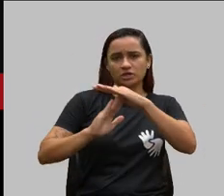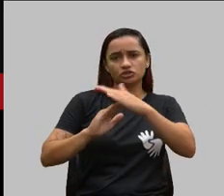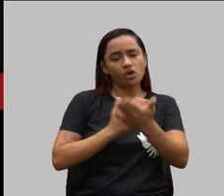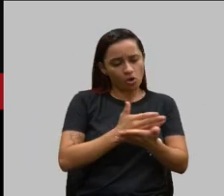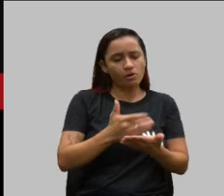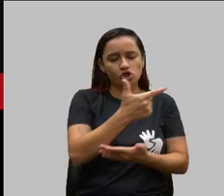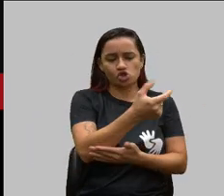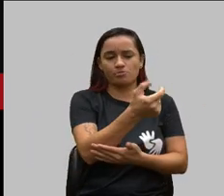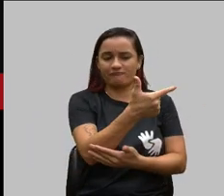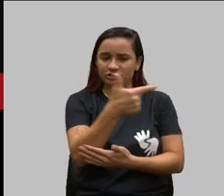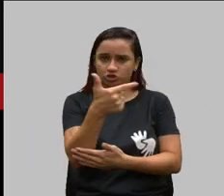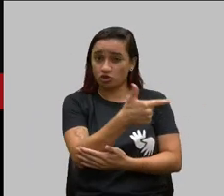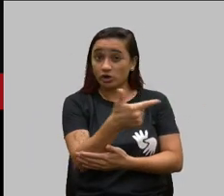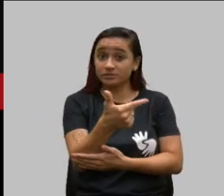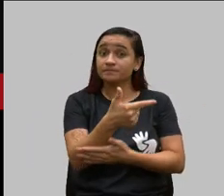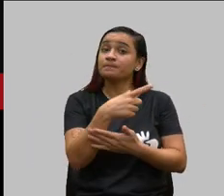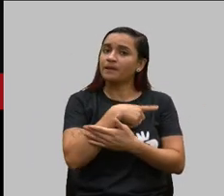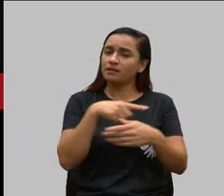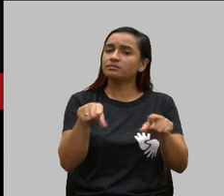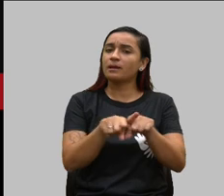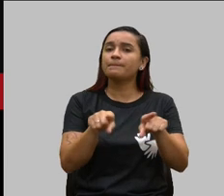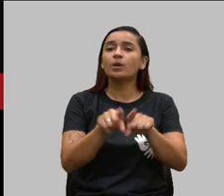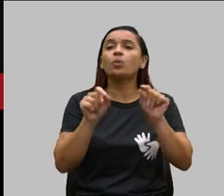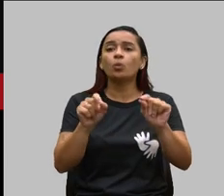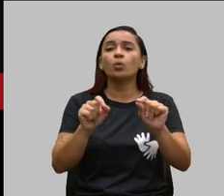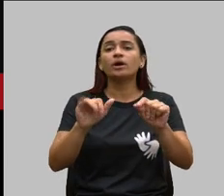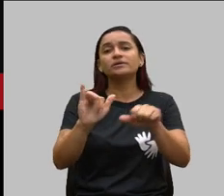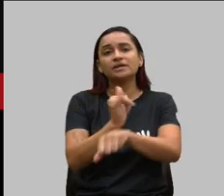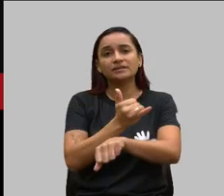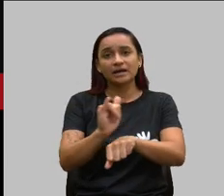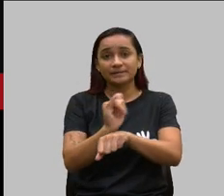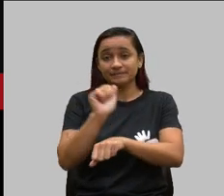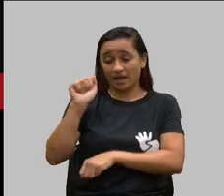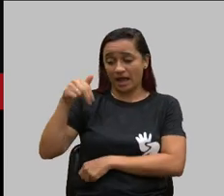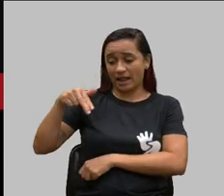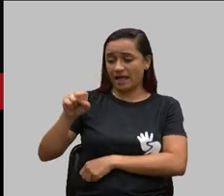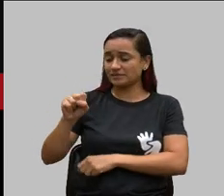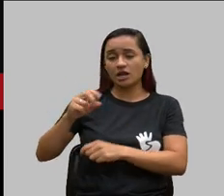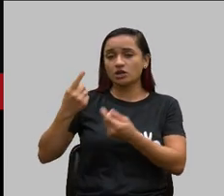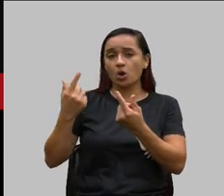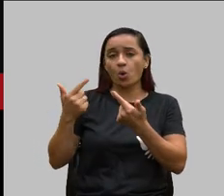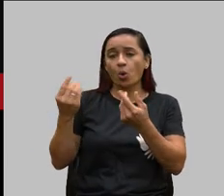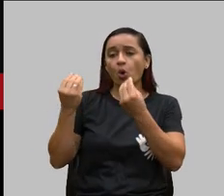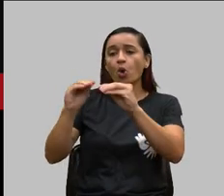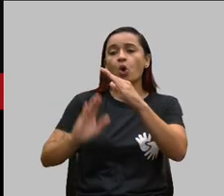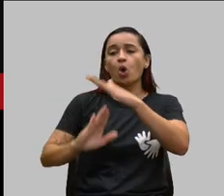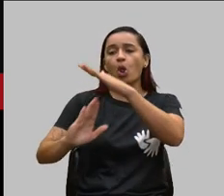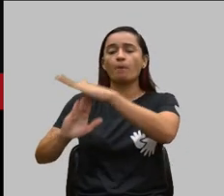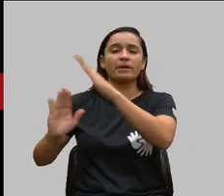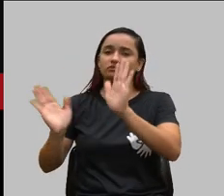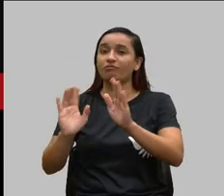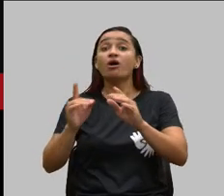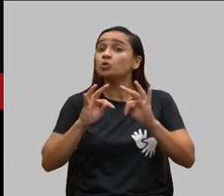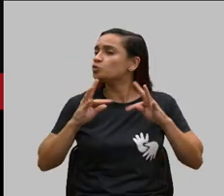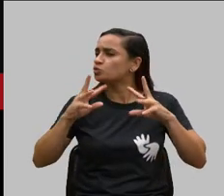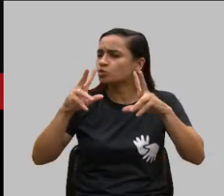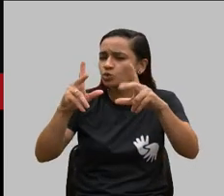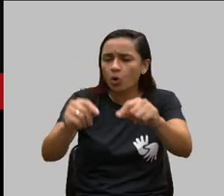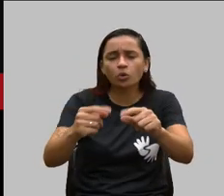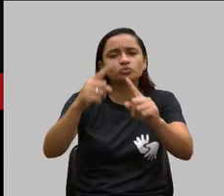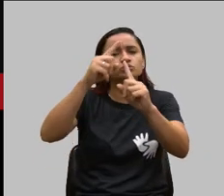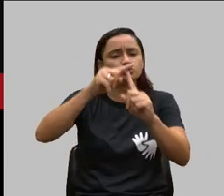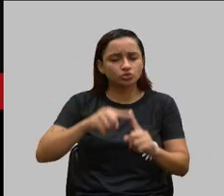com métodos a INS sequer colocou dute para método todos os métodos são cobertos que estejam obviamente